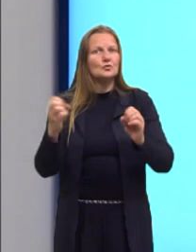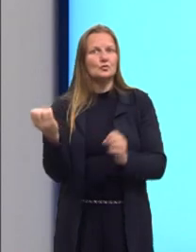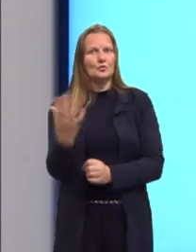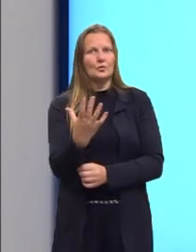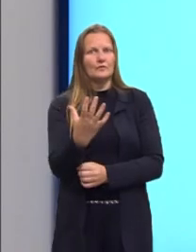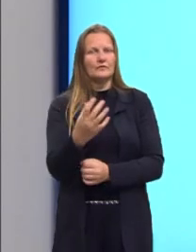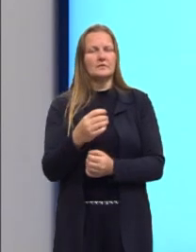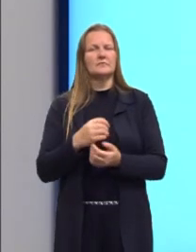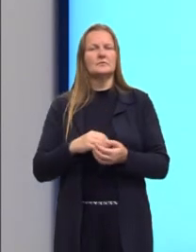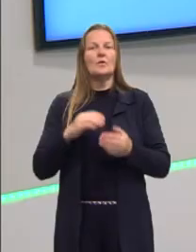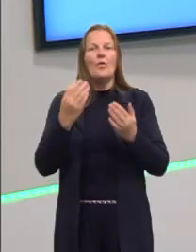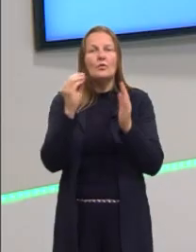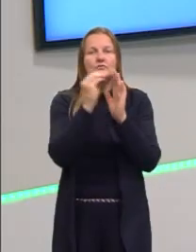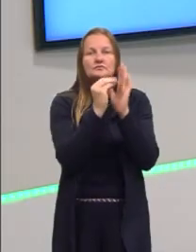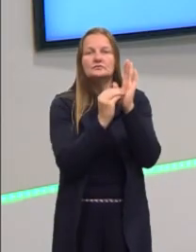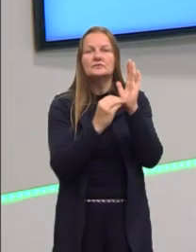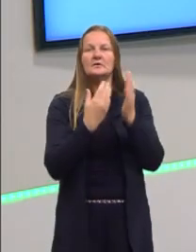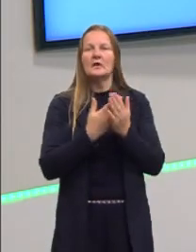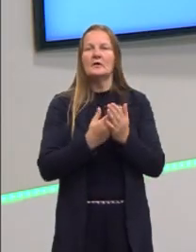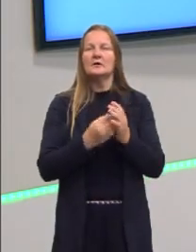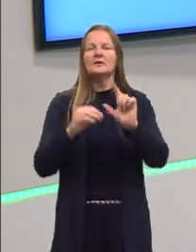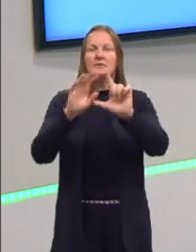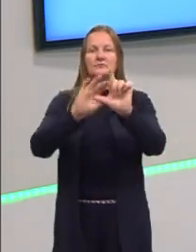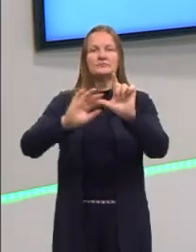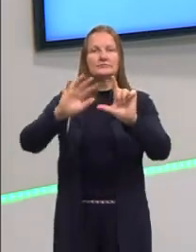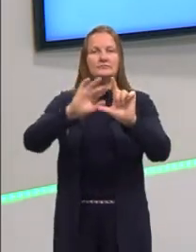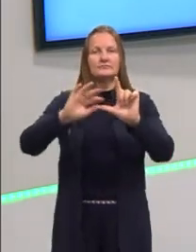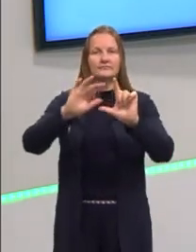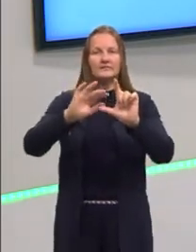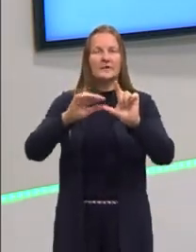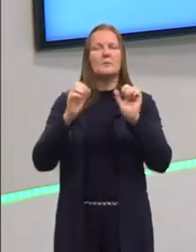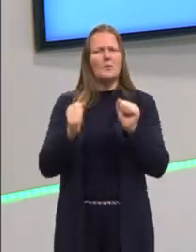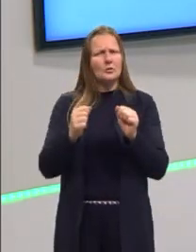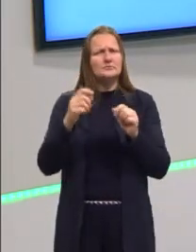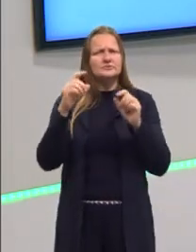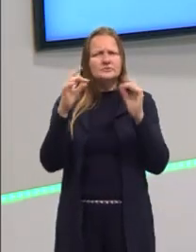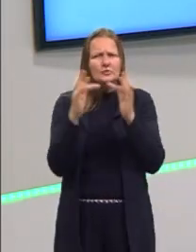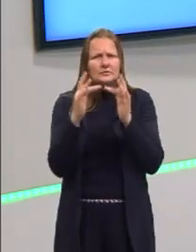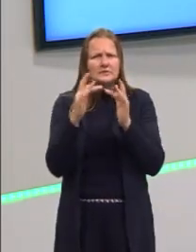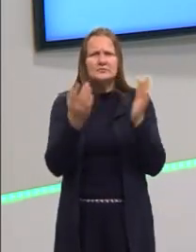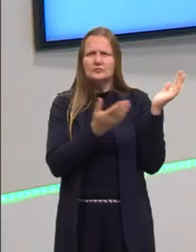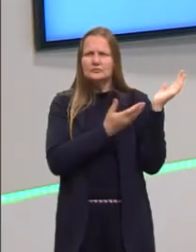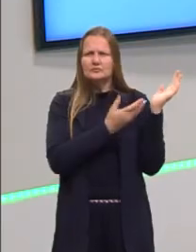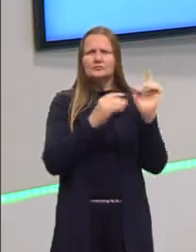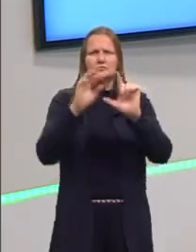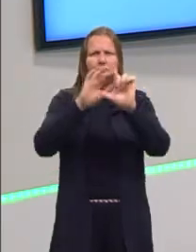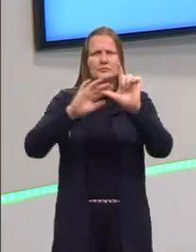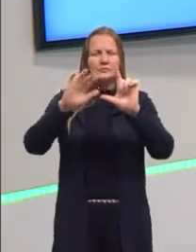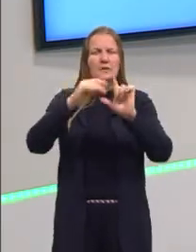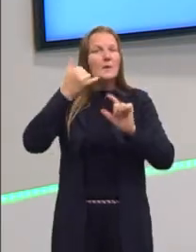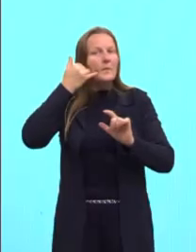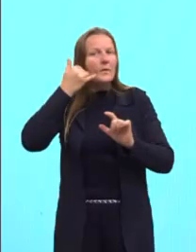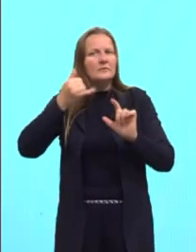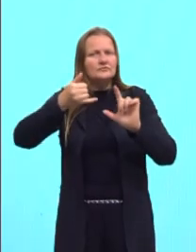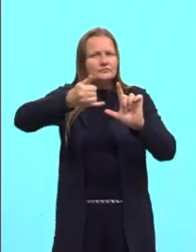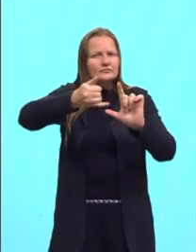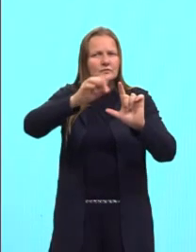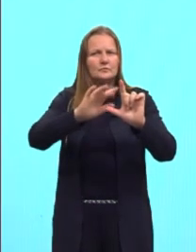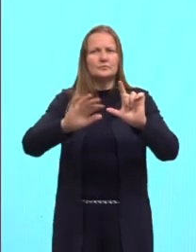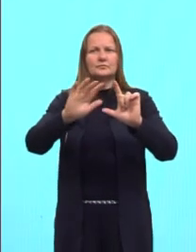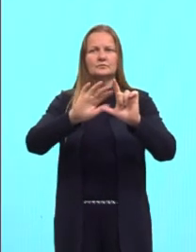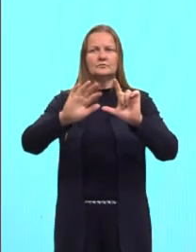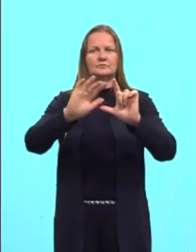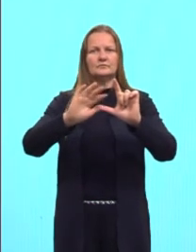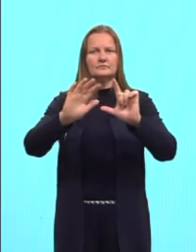não é o objeto da nossa aula, um QR Code sobre o keynesianismo. Você aponta aí o seu celularzinho, vai aparecer agora na tela para